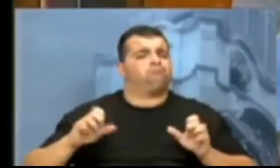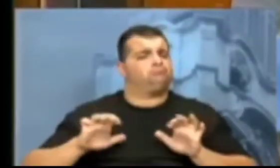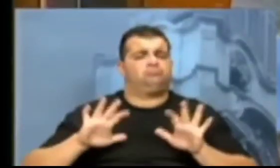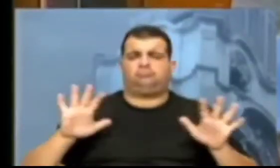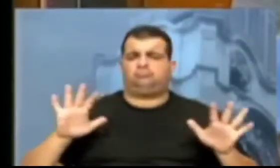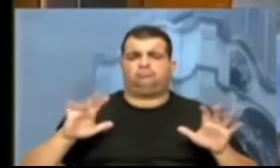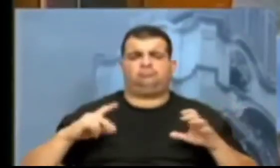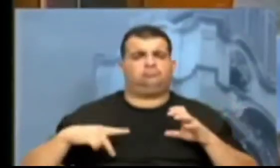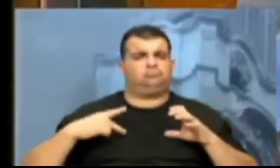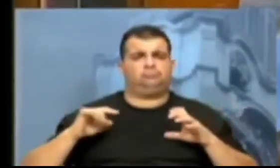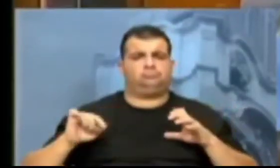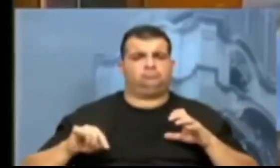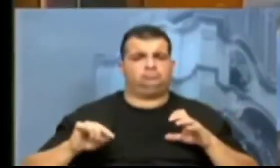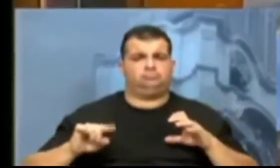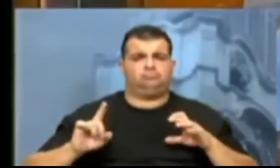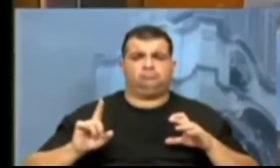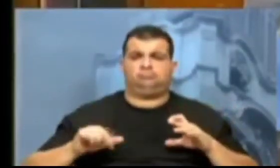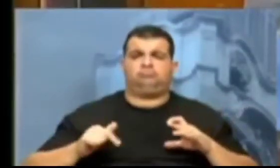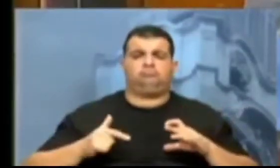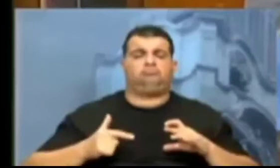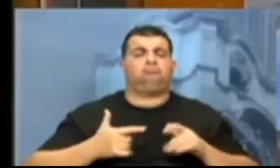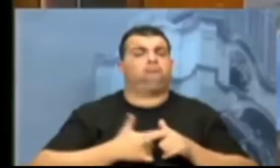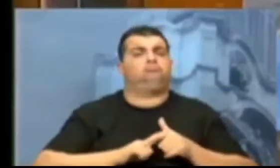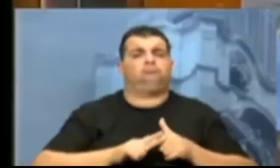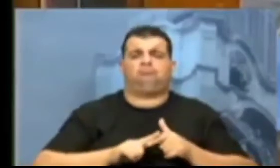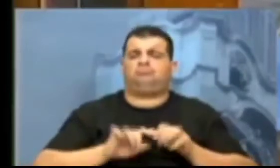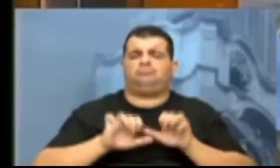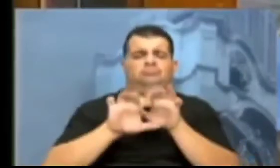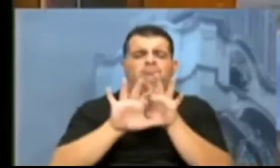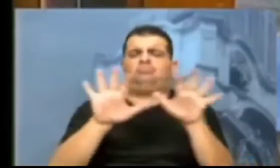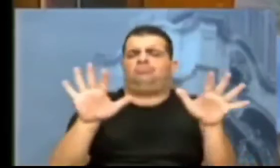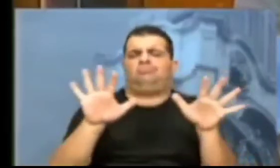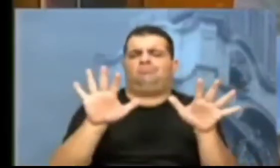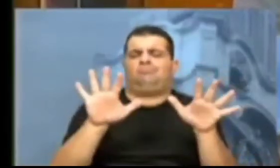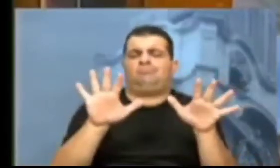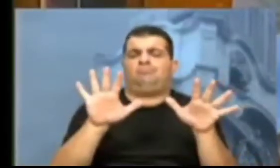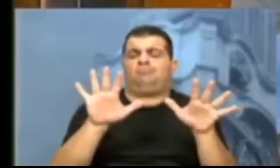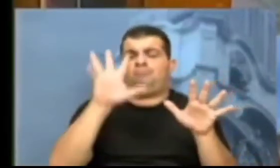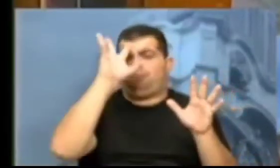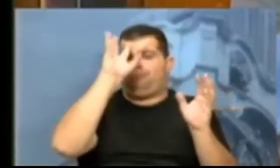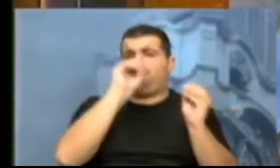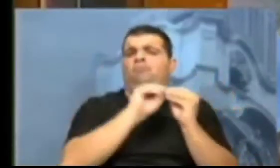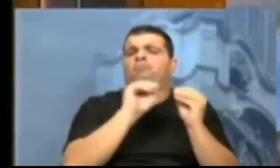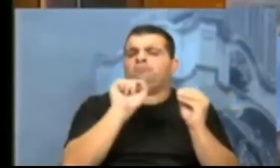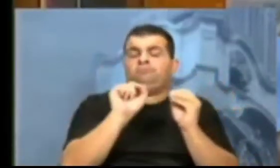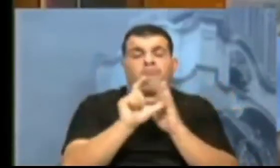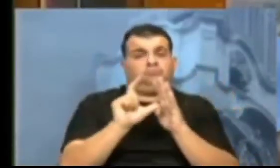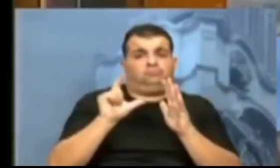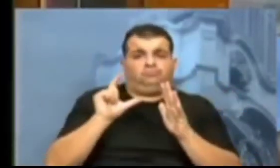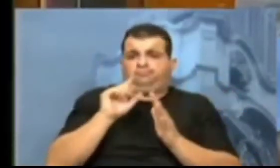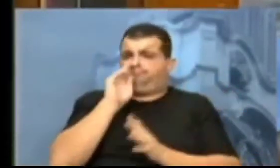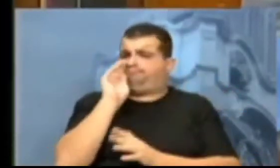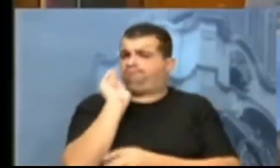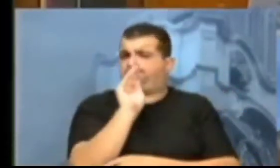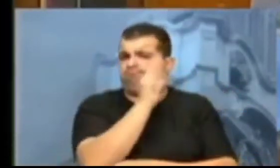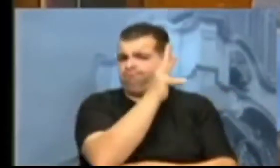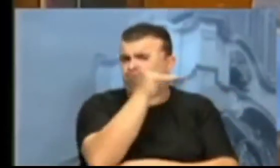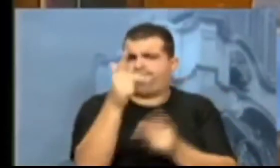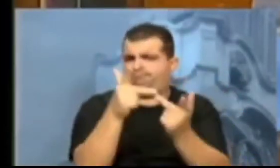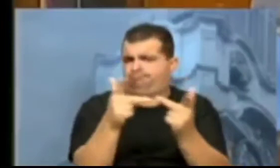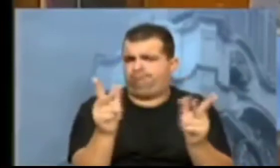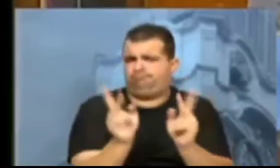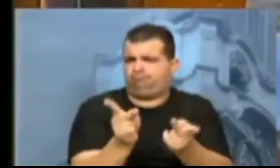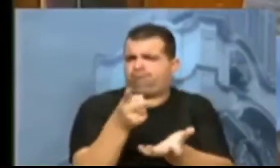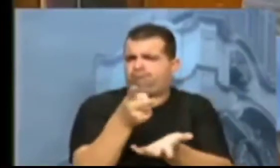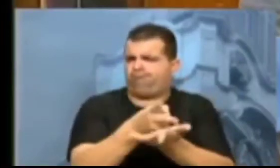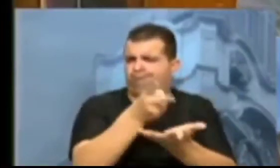é consequência direta do nosso desprezo pelo meio ambiente, na medida em que sempre utilizamos o discurso